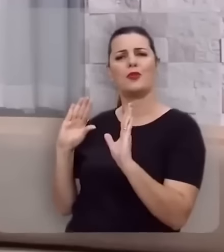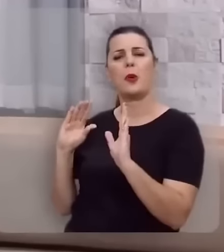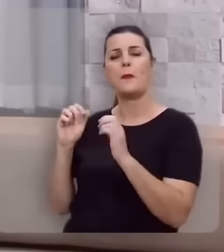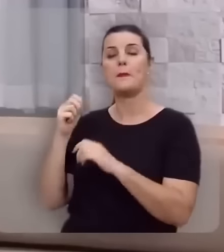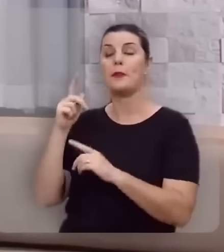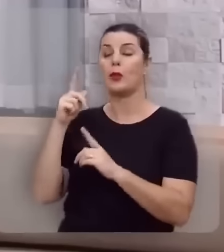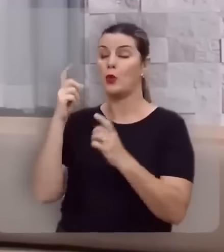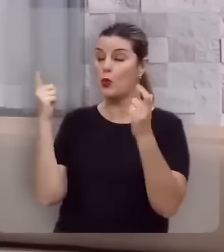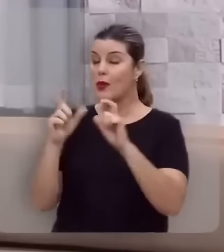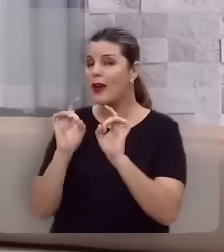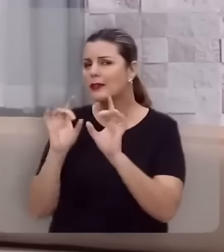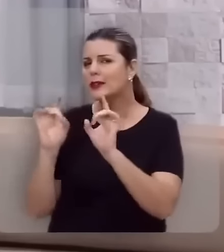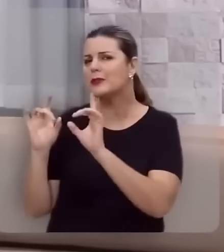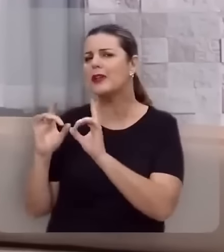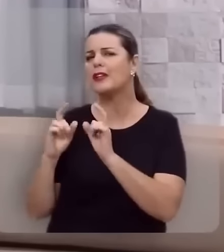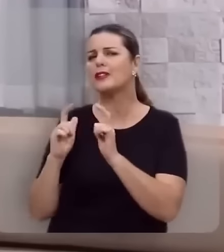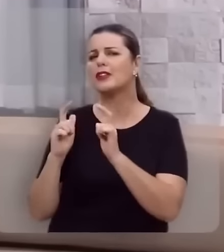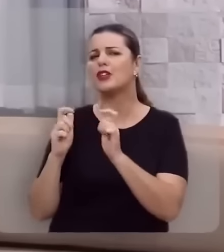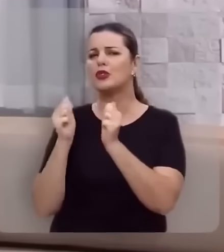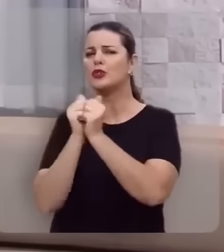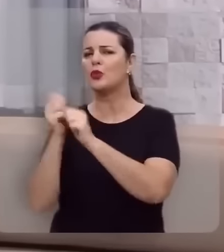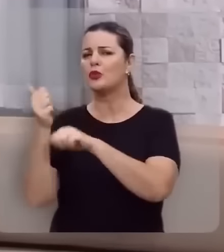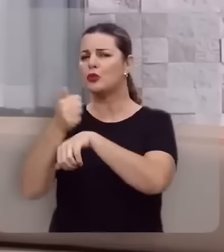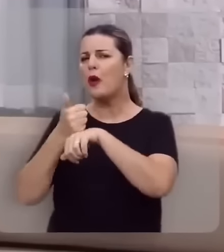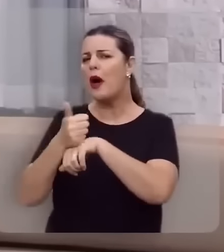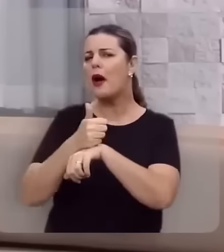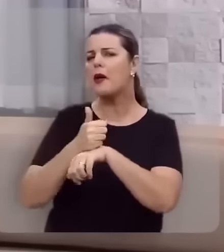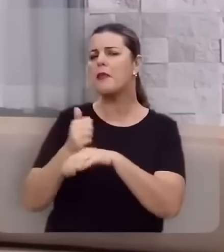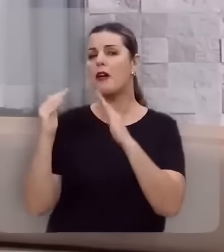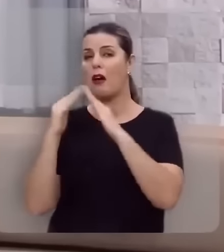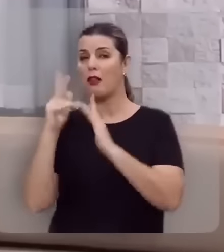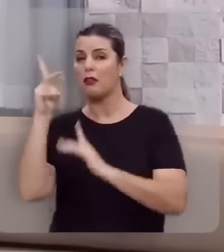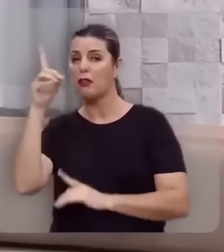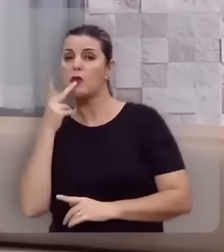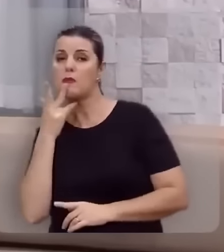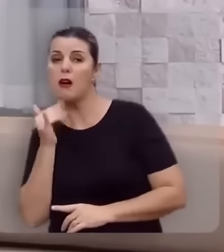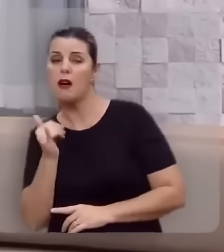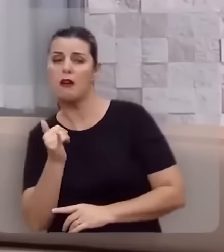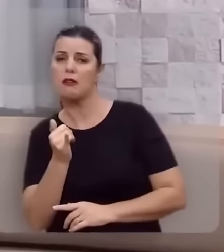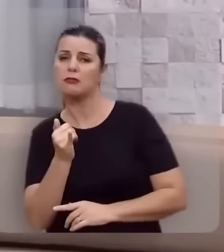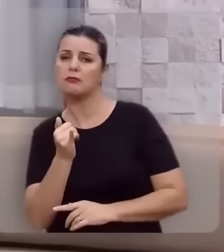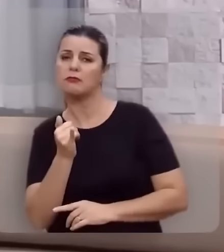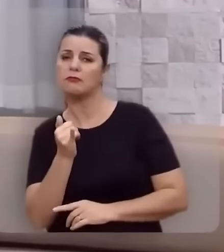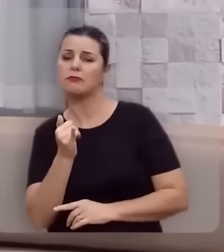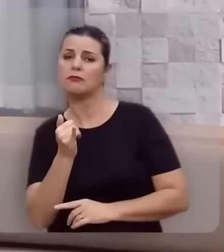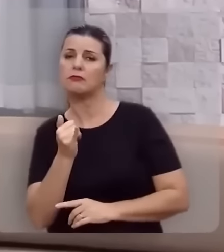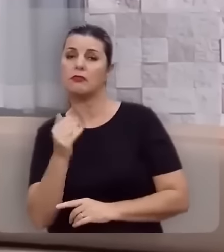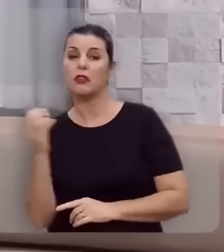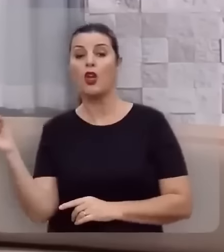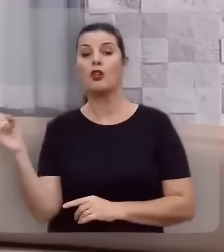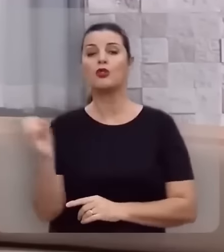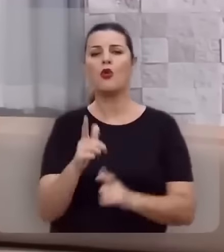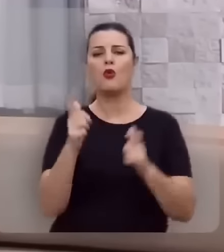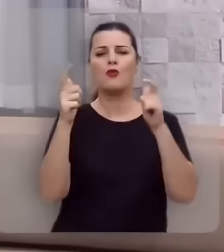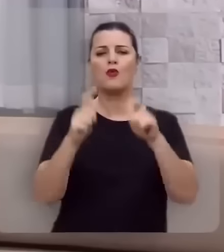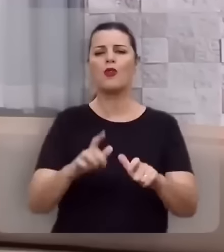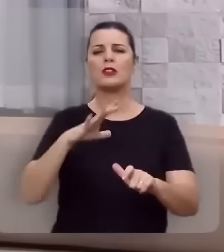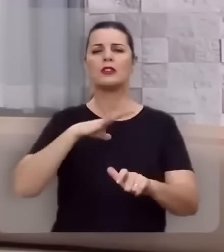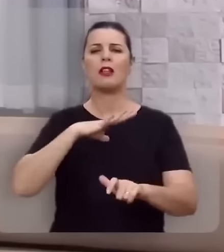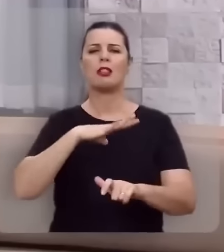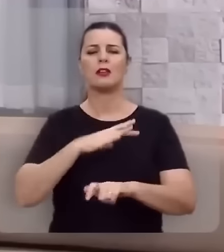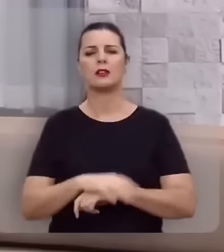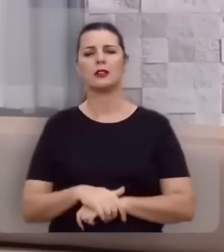é o paraíso, é o seio de Abraão, é a casa do pai, é a nova Jerusalém.